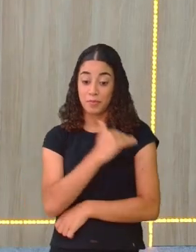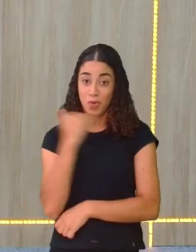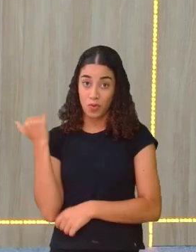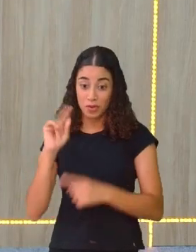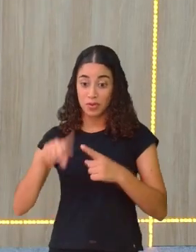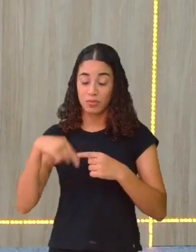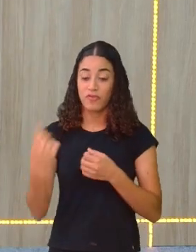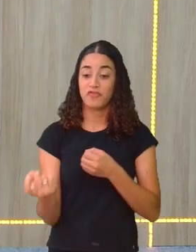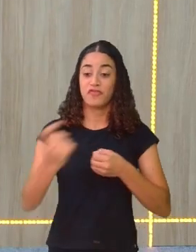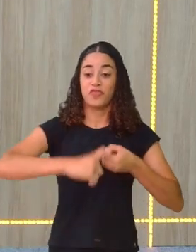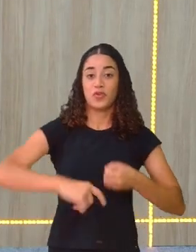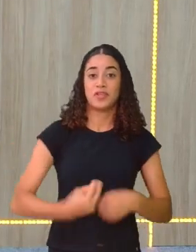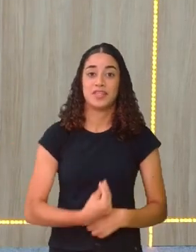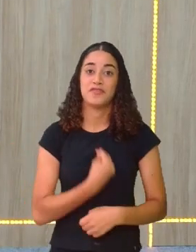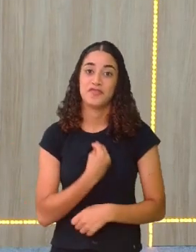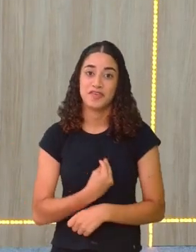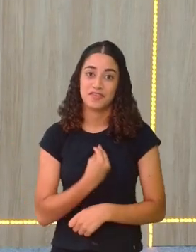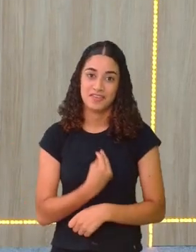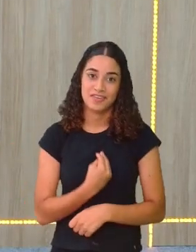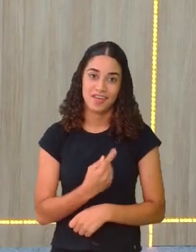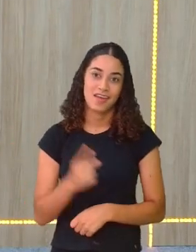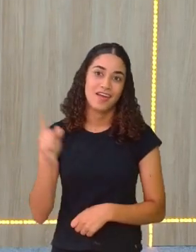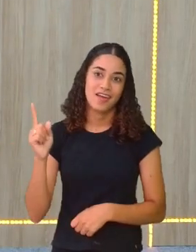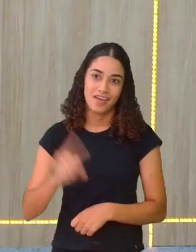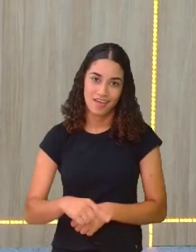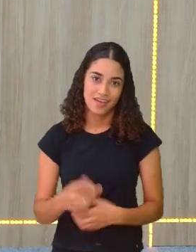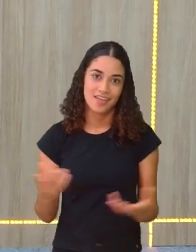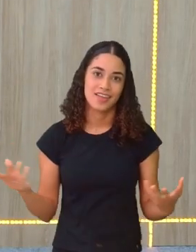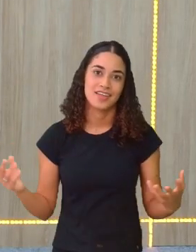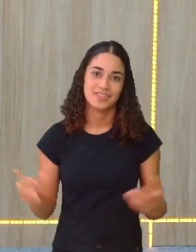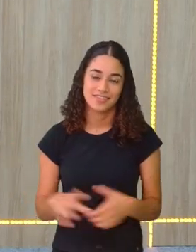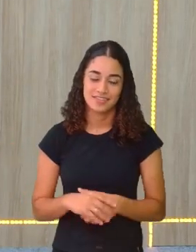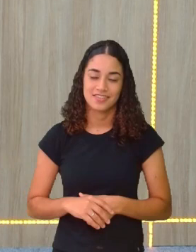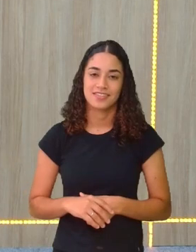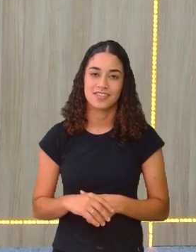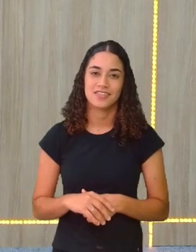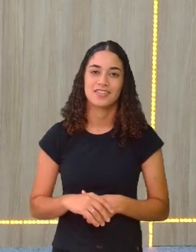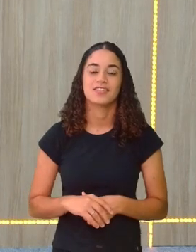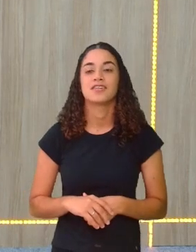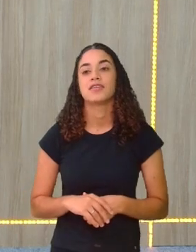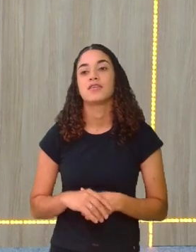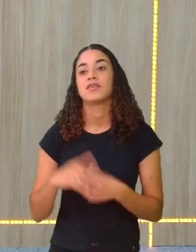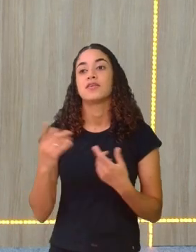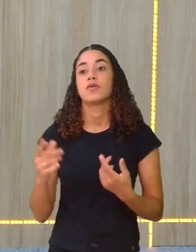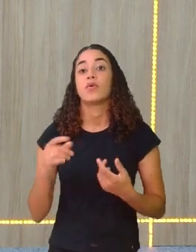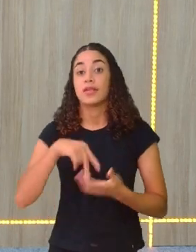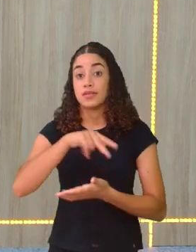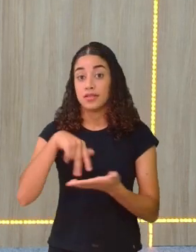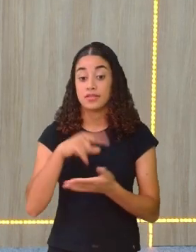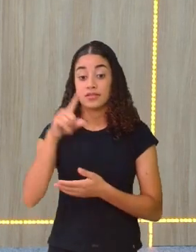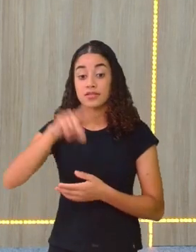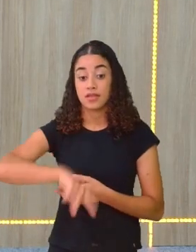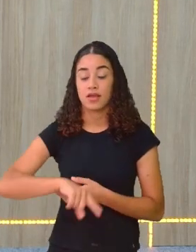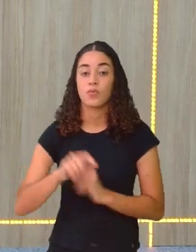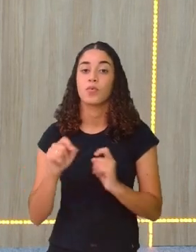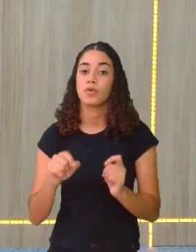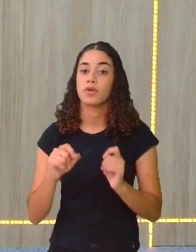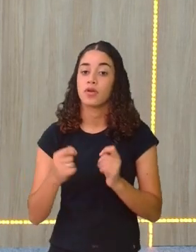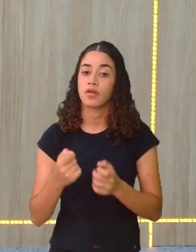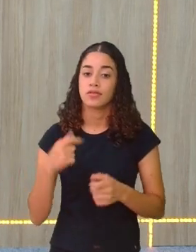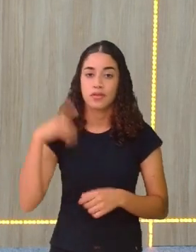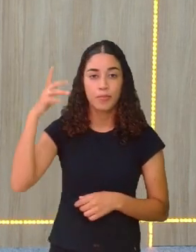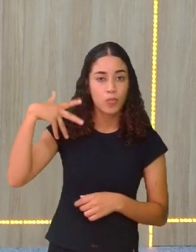ressuscita. Que é um elemento do Bumba Meu Boi. Então, o Cavalo Marinho é uma apresentação. É um folguedo que tem